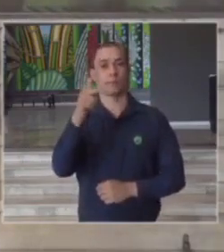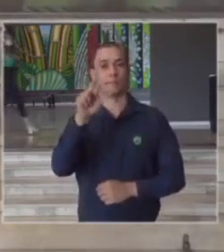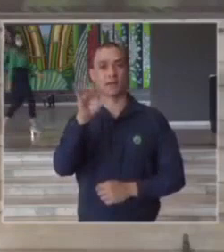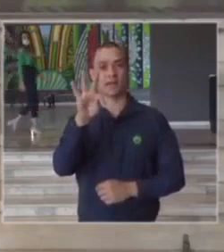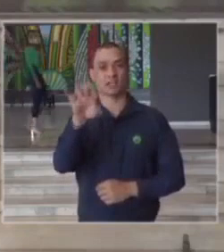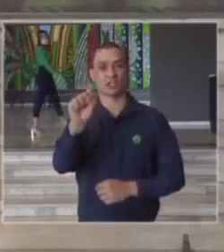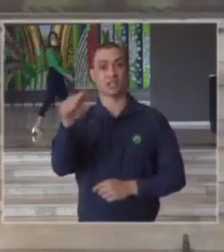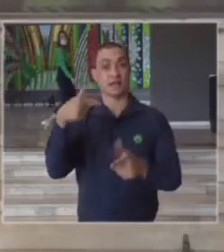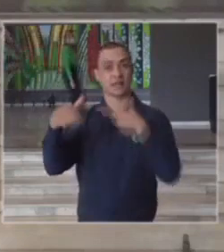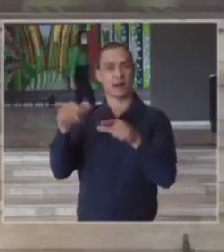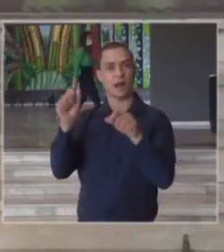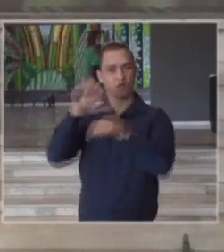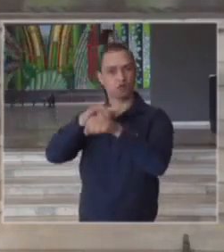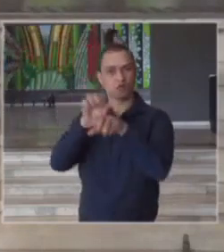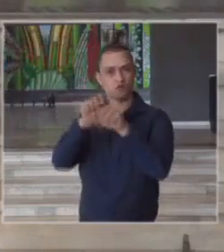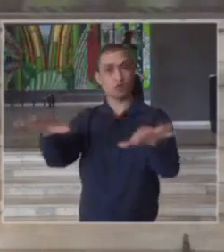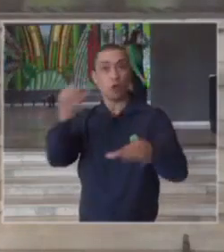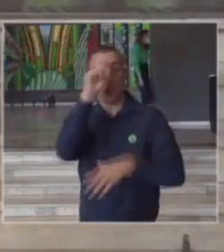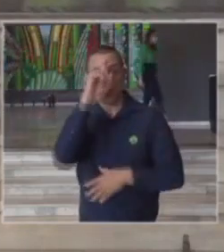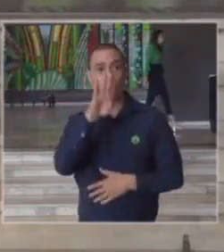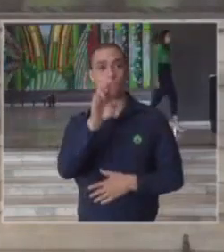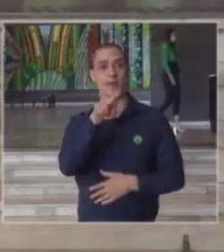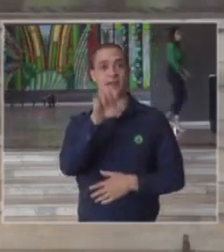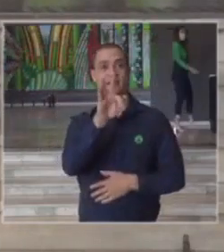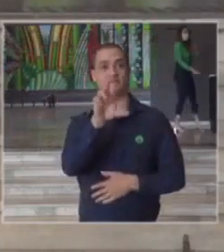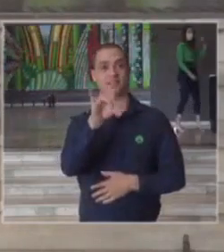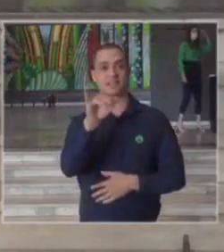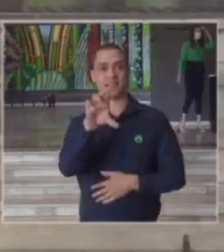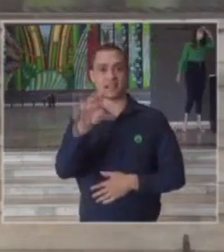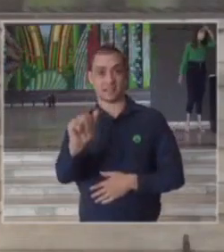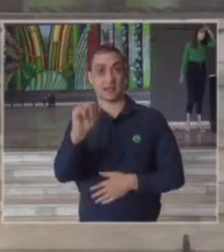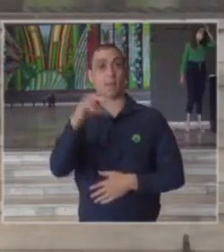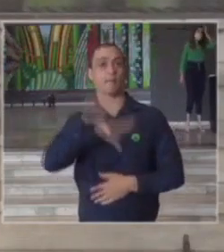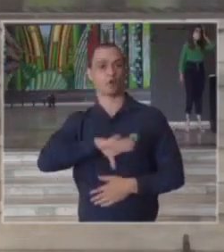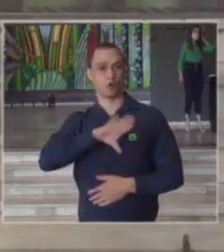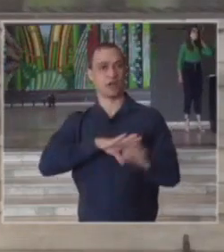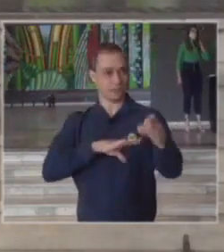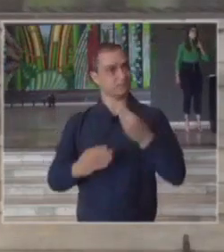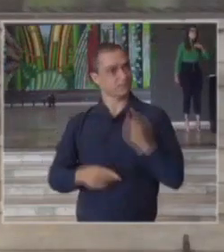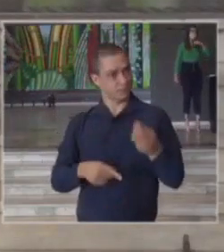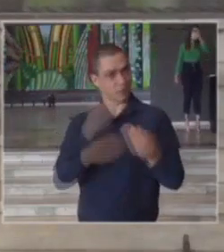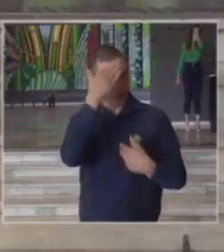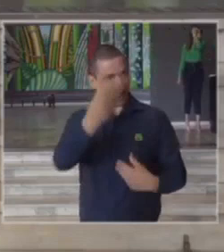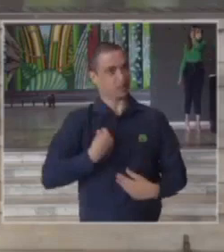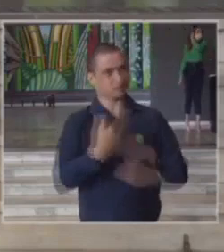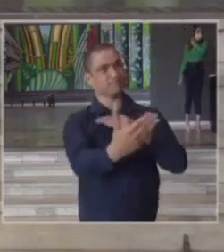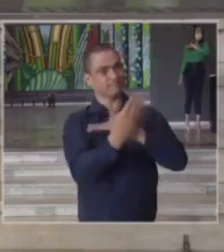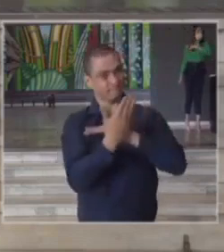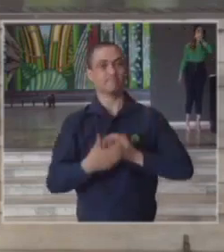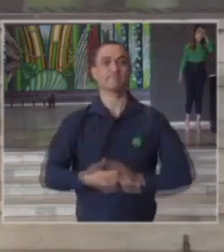hospital beneficência portuguesa que está aqui participando obrigado pela presença e pelo apoio